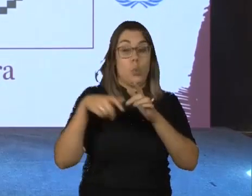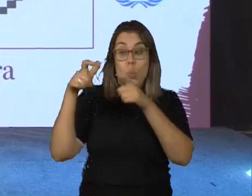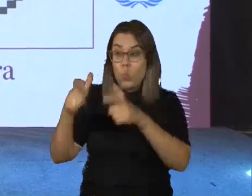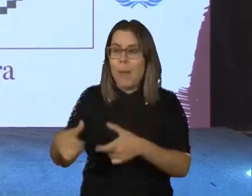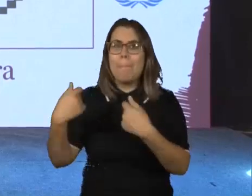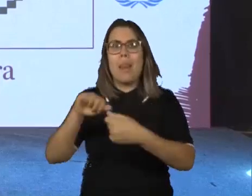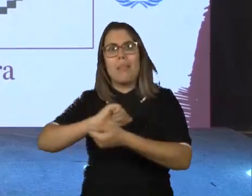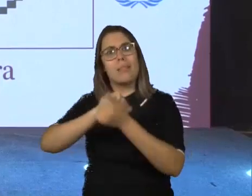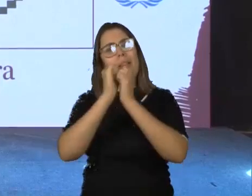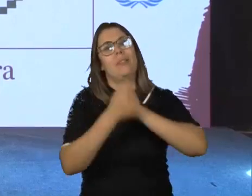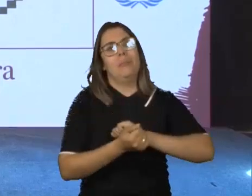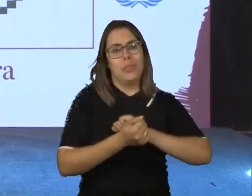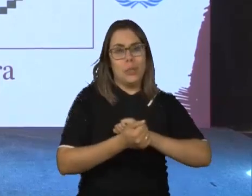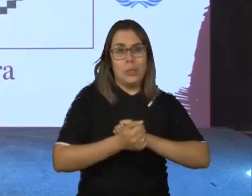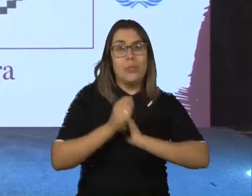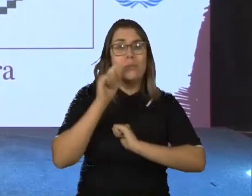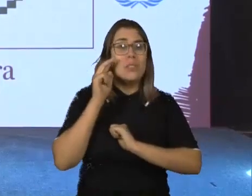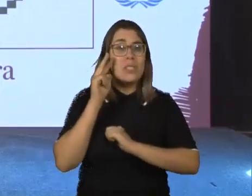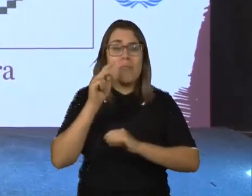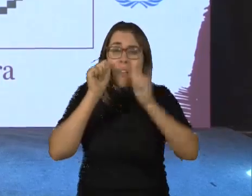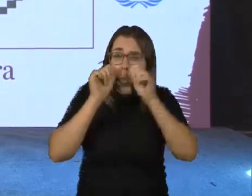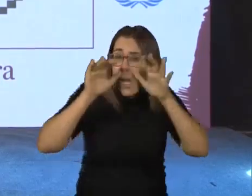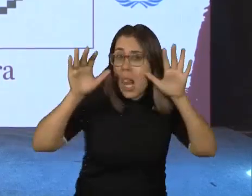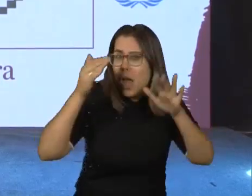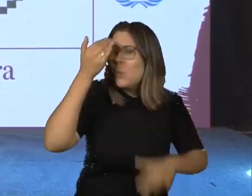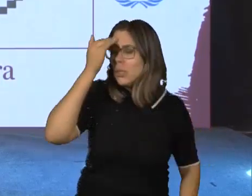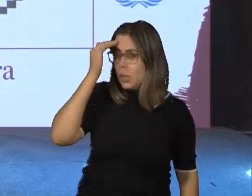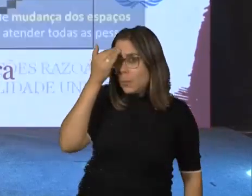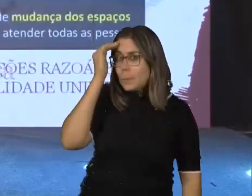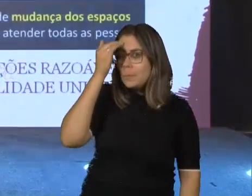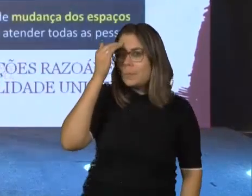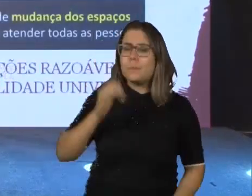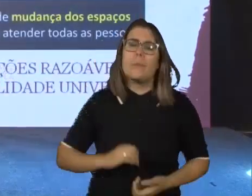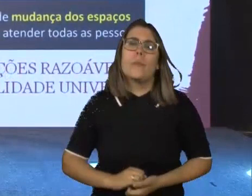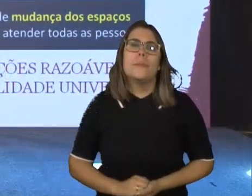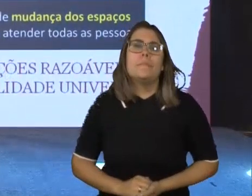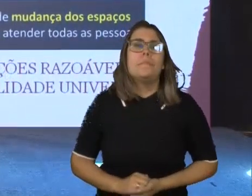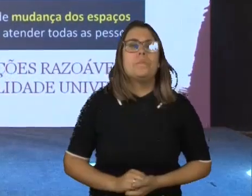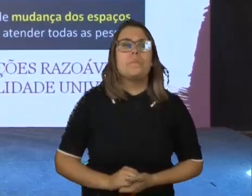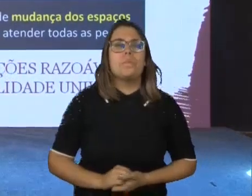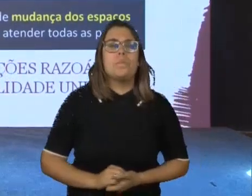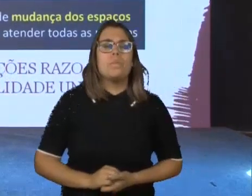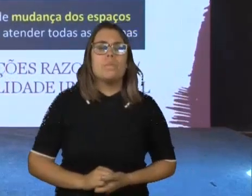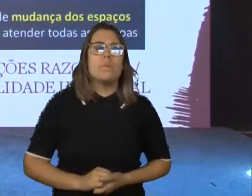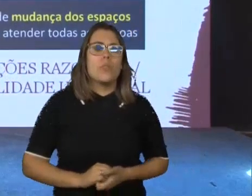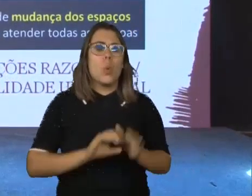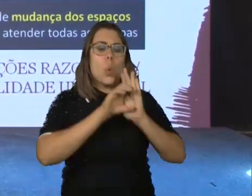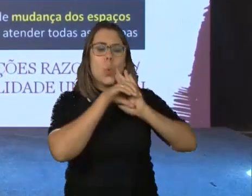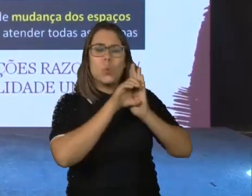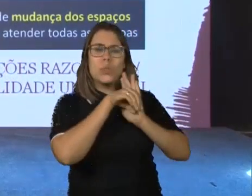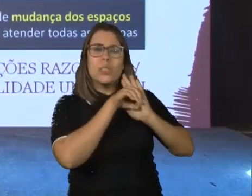adaptado. Ficou claro isso, gente? Espero que sim. Mudança de conceitos.